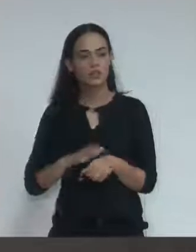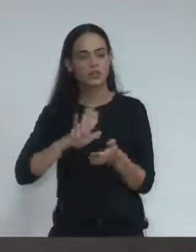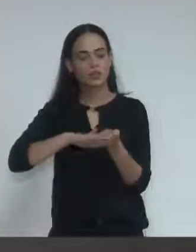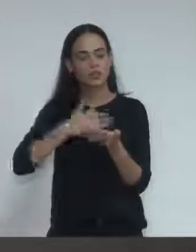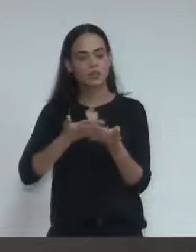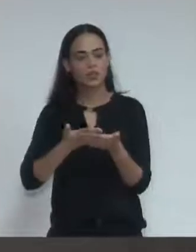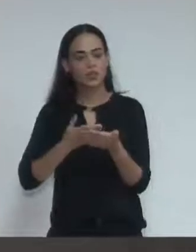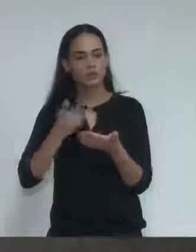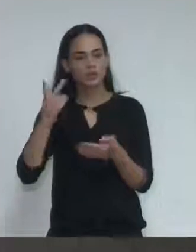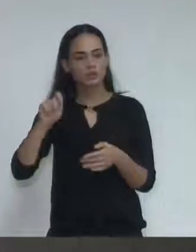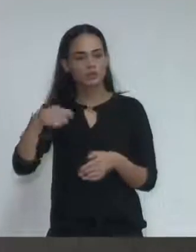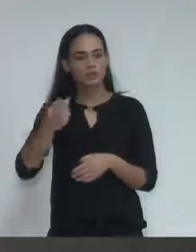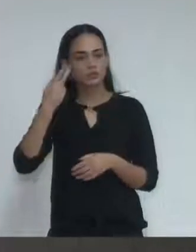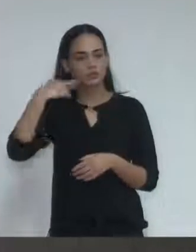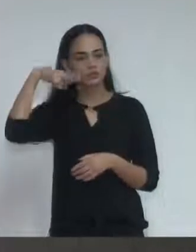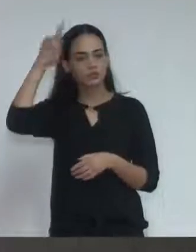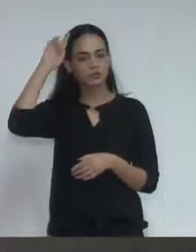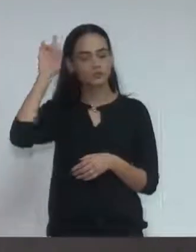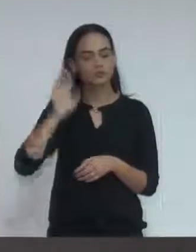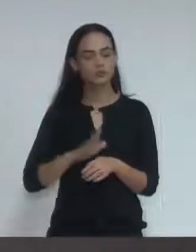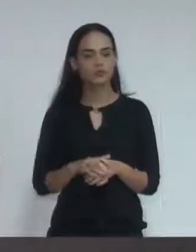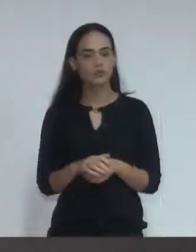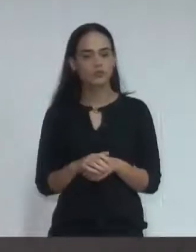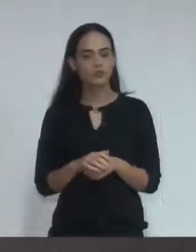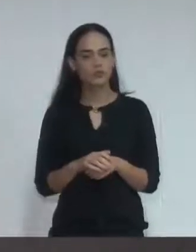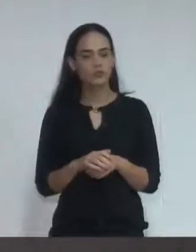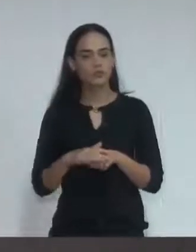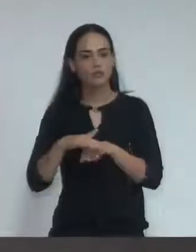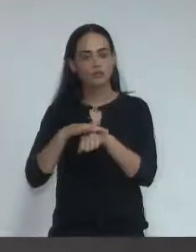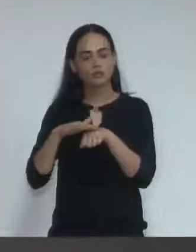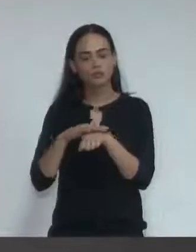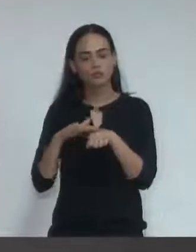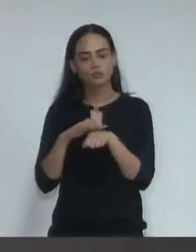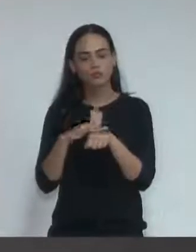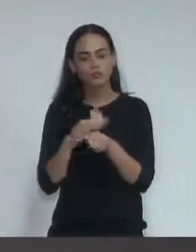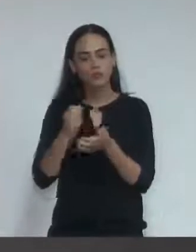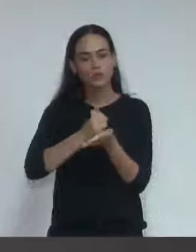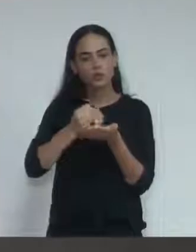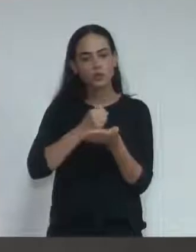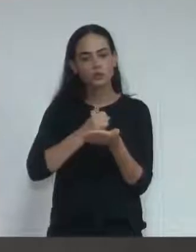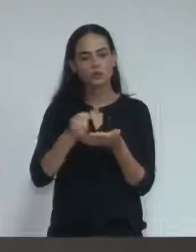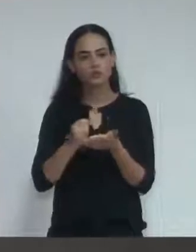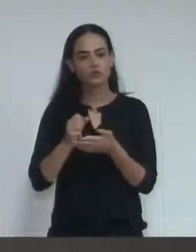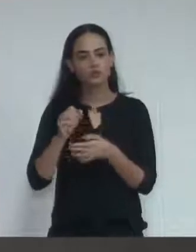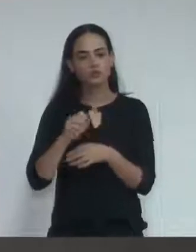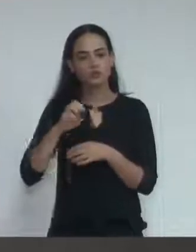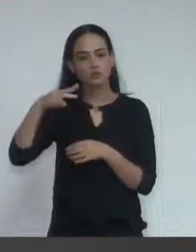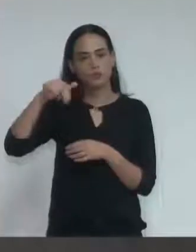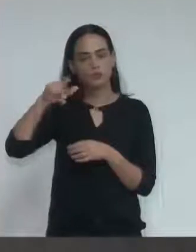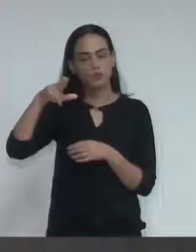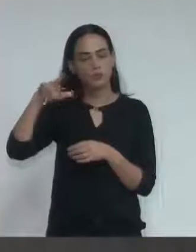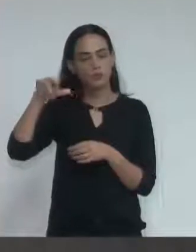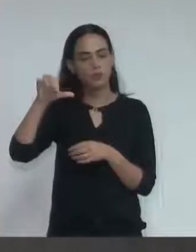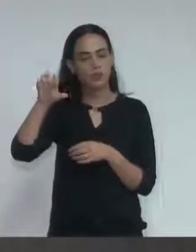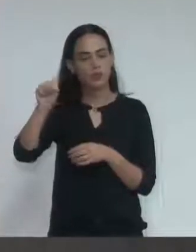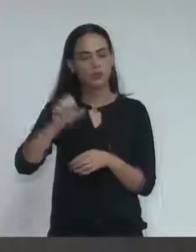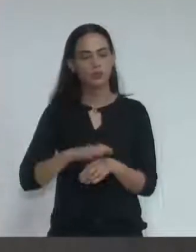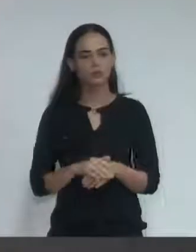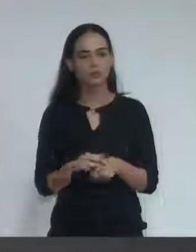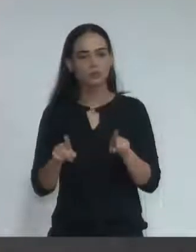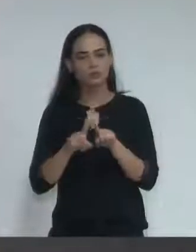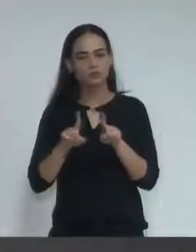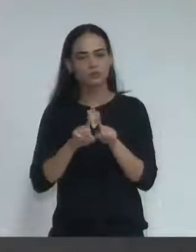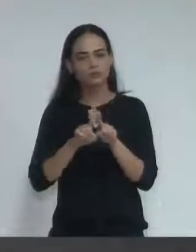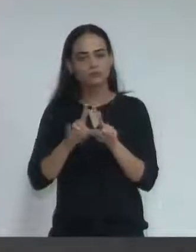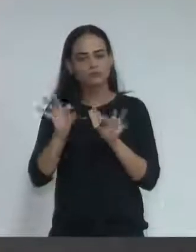consultoria de Libras, Marco Ramos, produção Jéssica Carecho e a edição Tassila